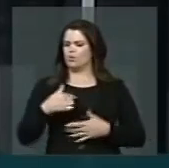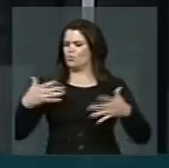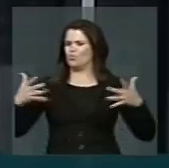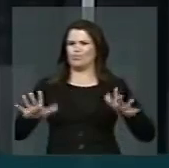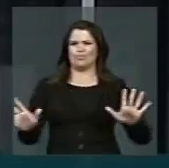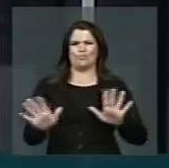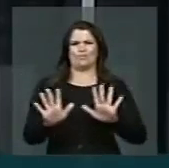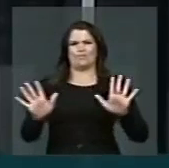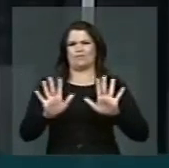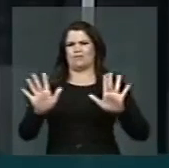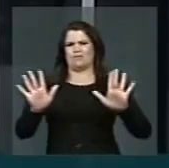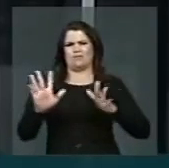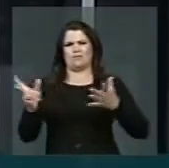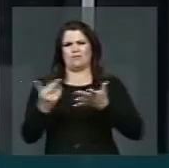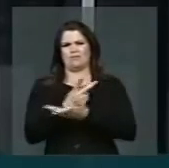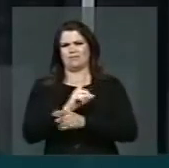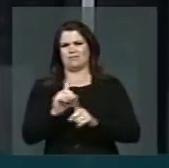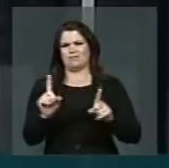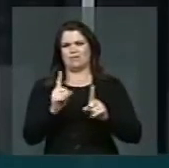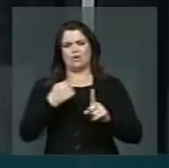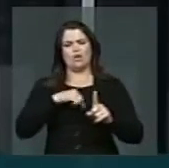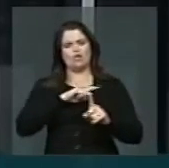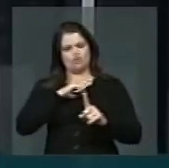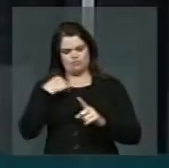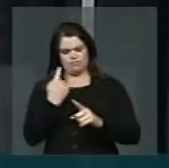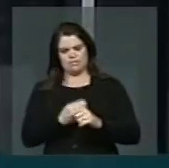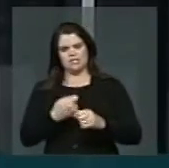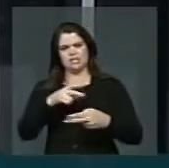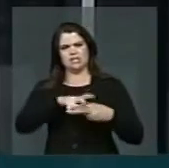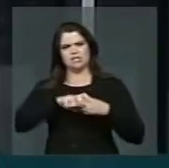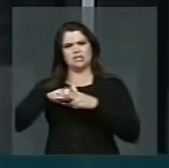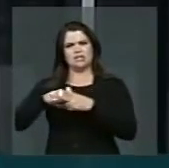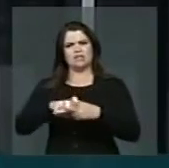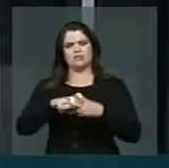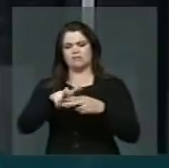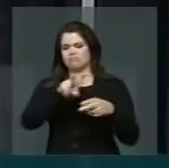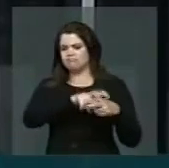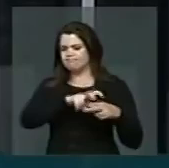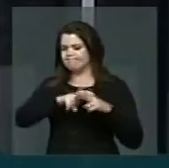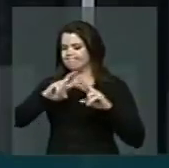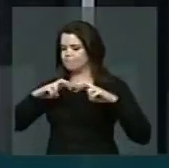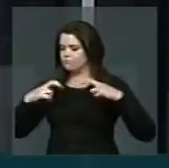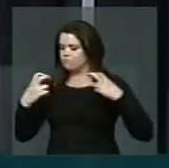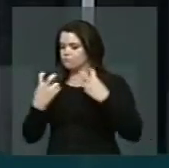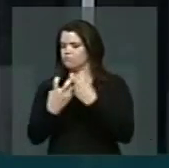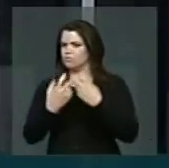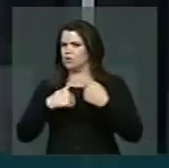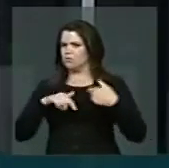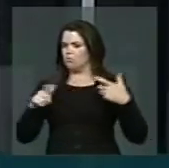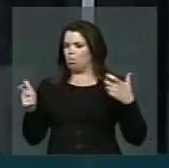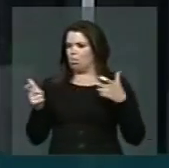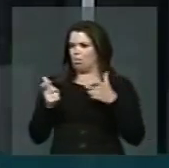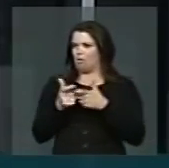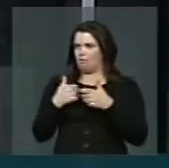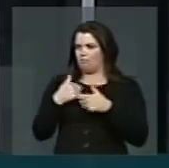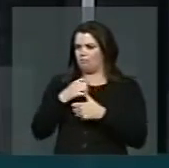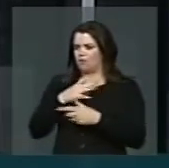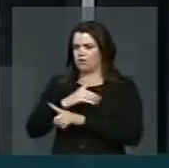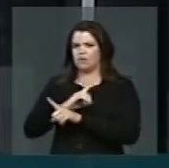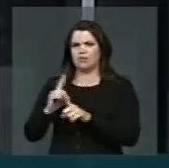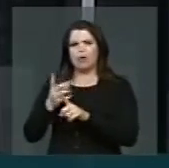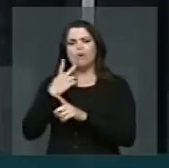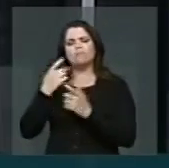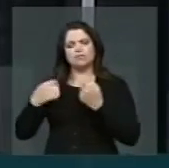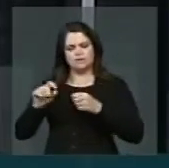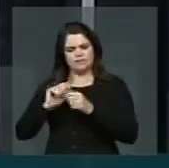que isso aconteça. Nós temos que sentar, nós não temos que nos atequenar para não